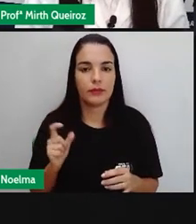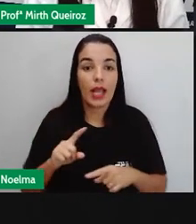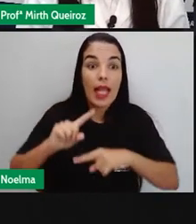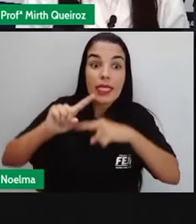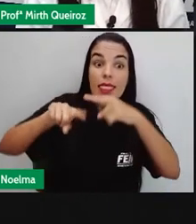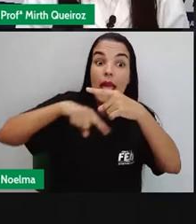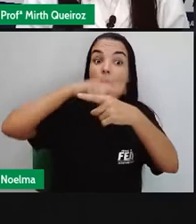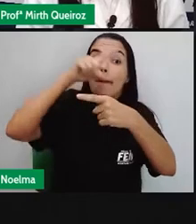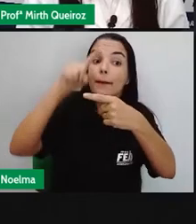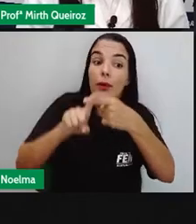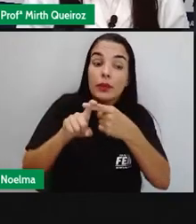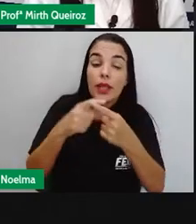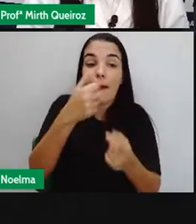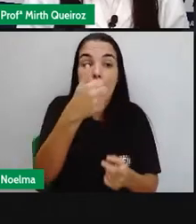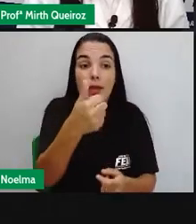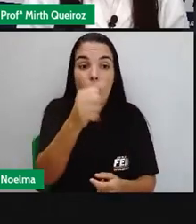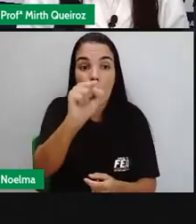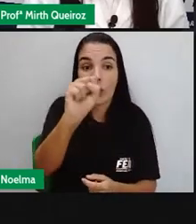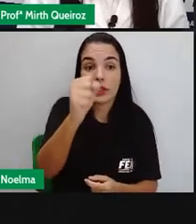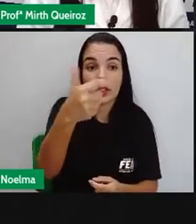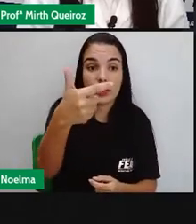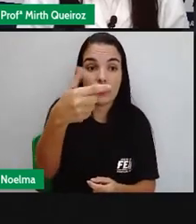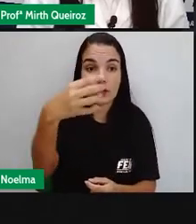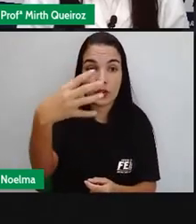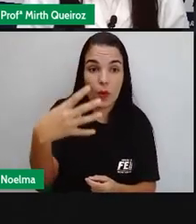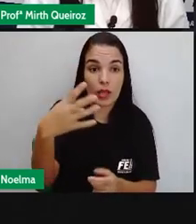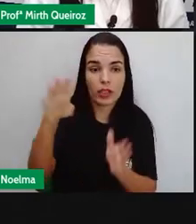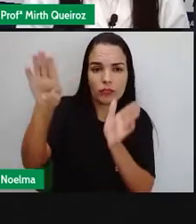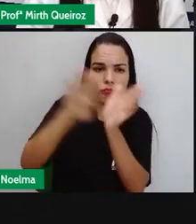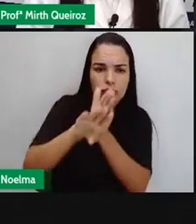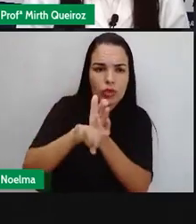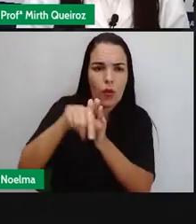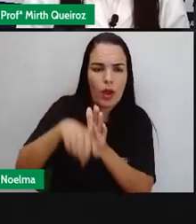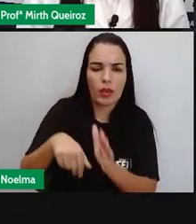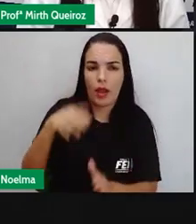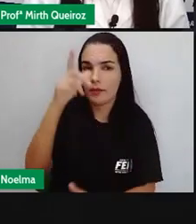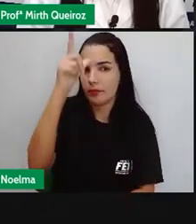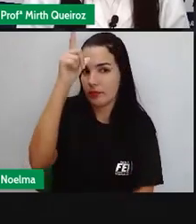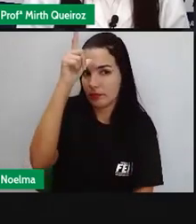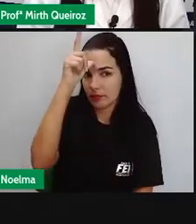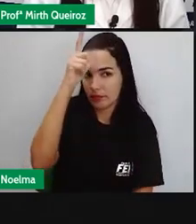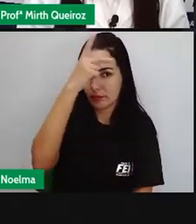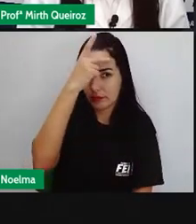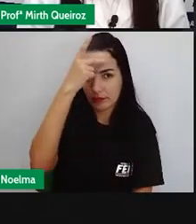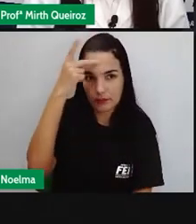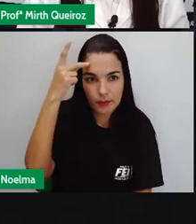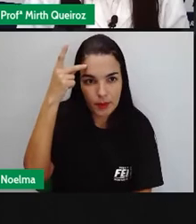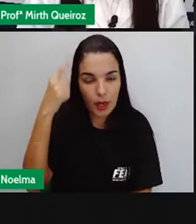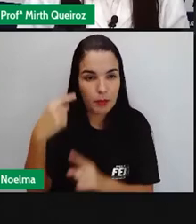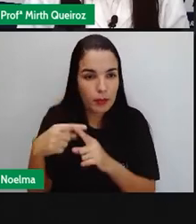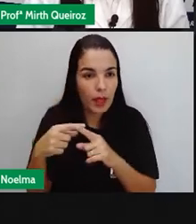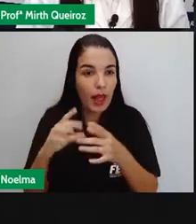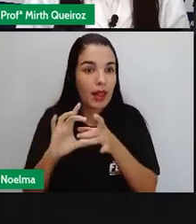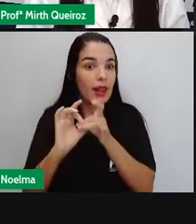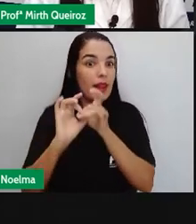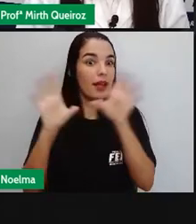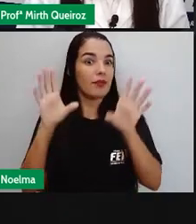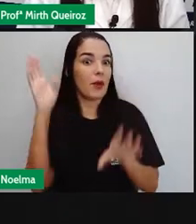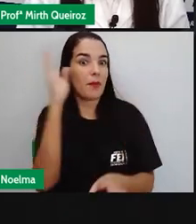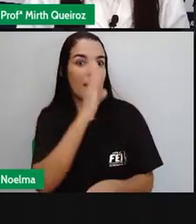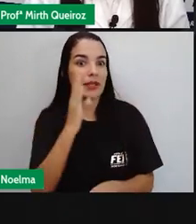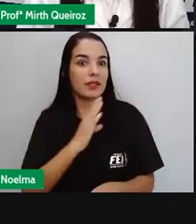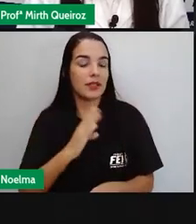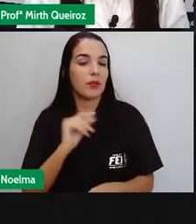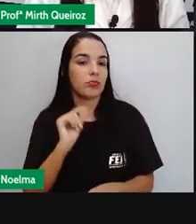alemães. Em 1824, chegaram os primeiros imigrantes alemães. Com a independência do Brasil, em 1822, as